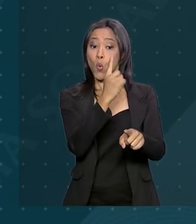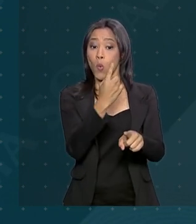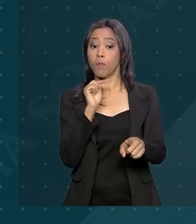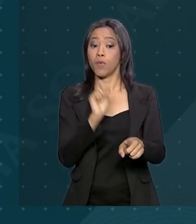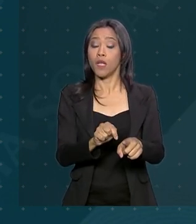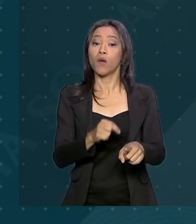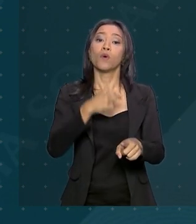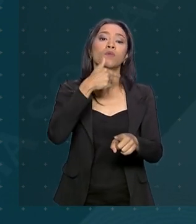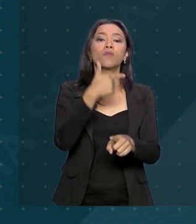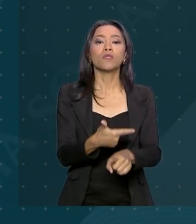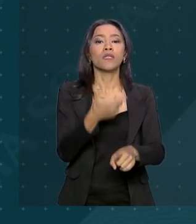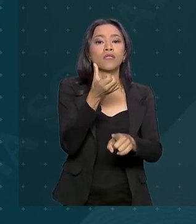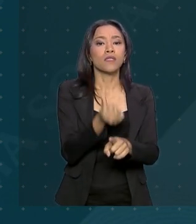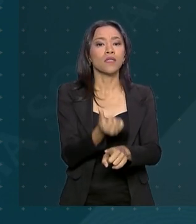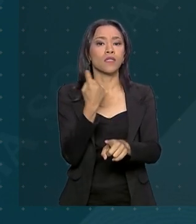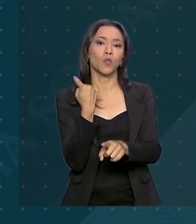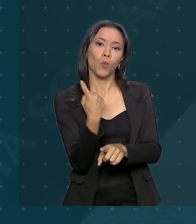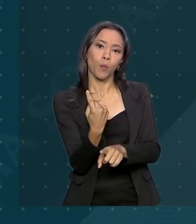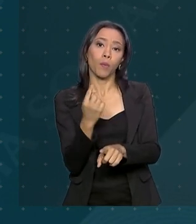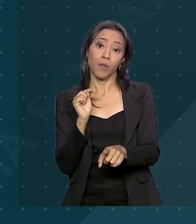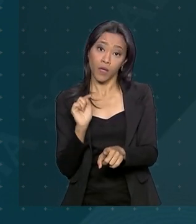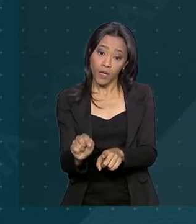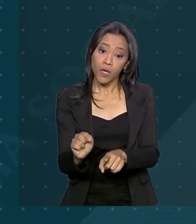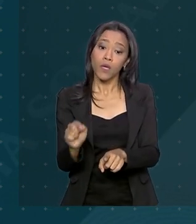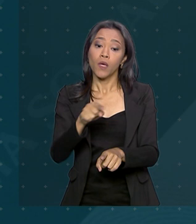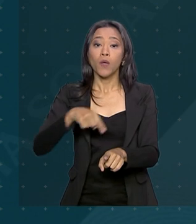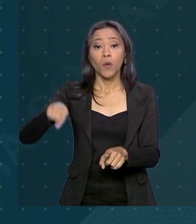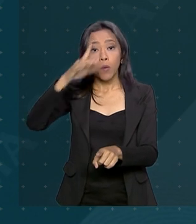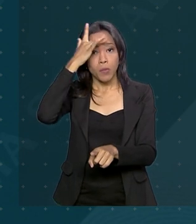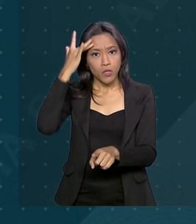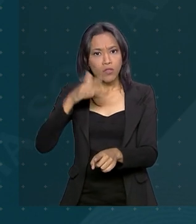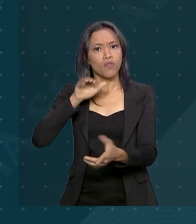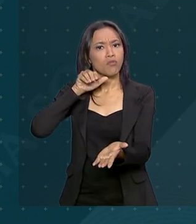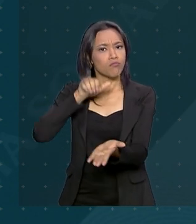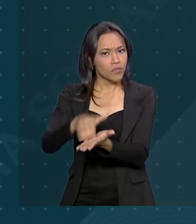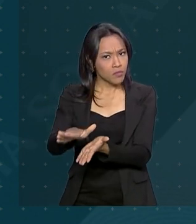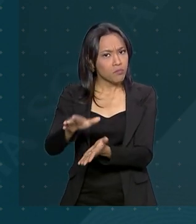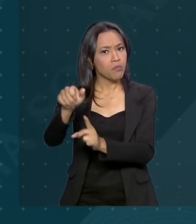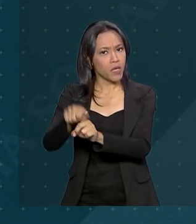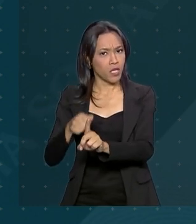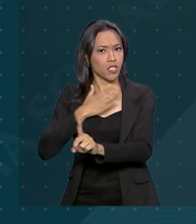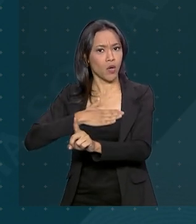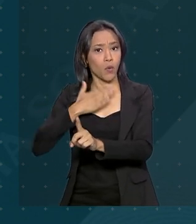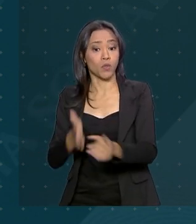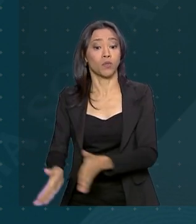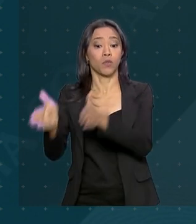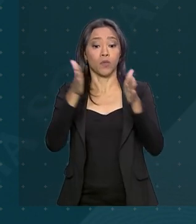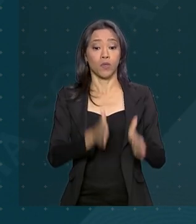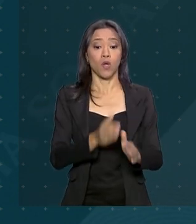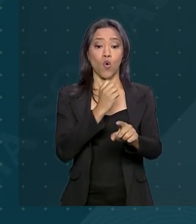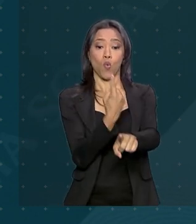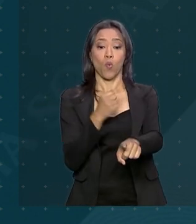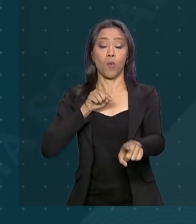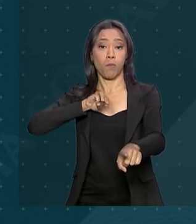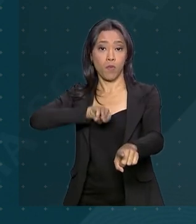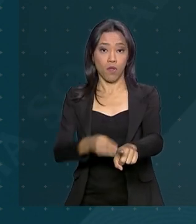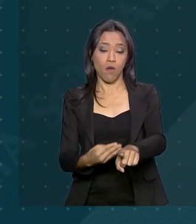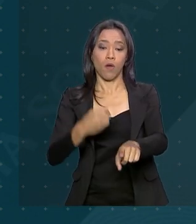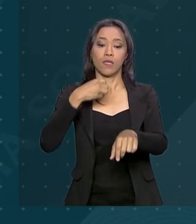261 mil pessoas foram demitidas em agosto. Do outro, 1 milhão